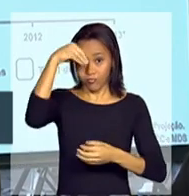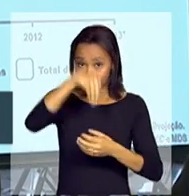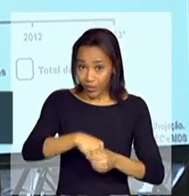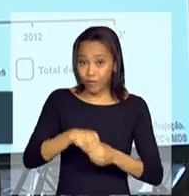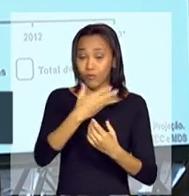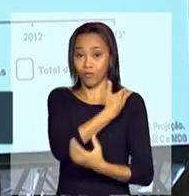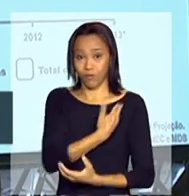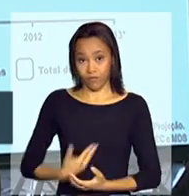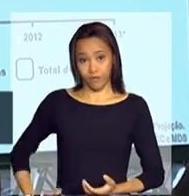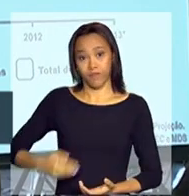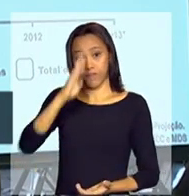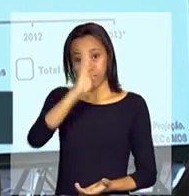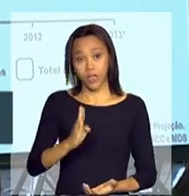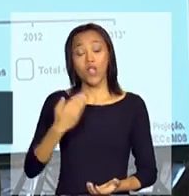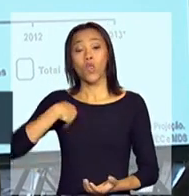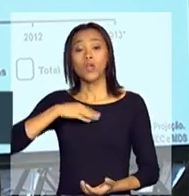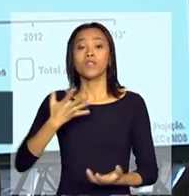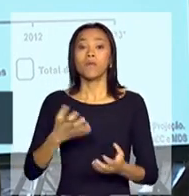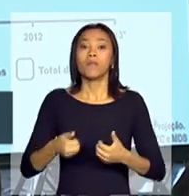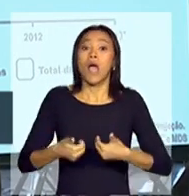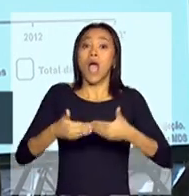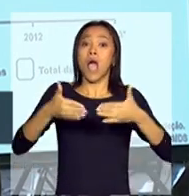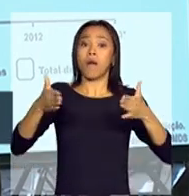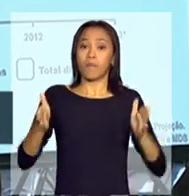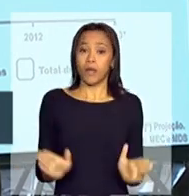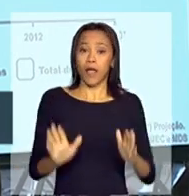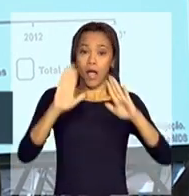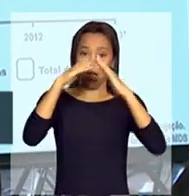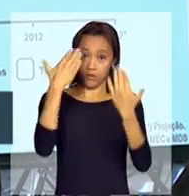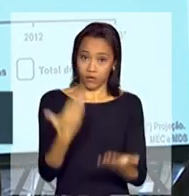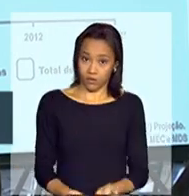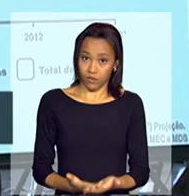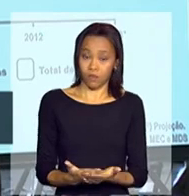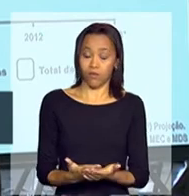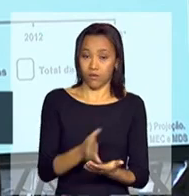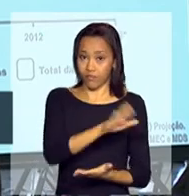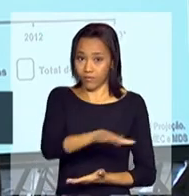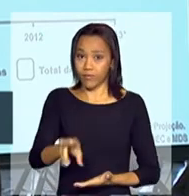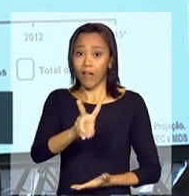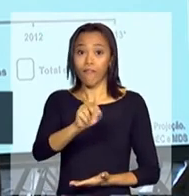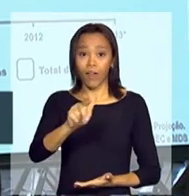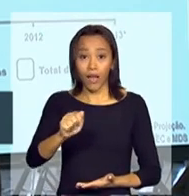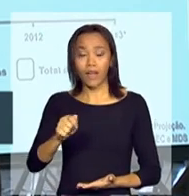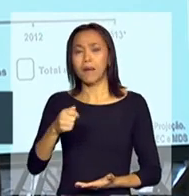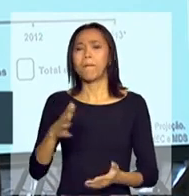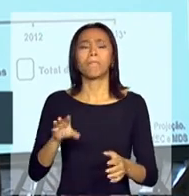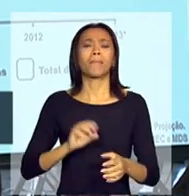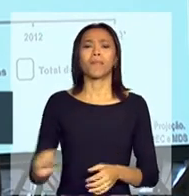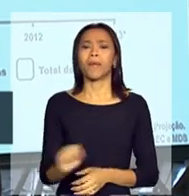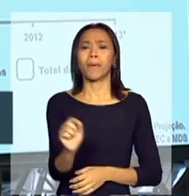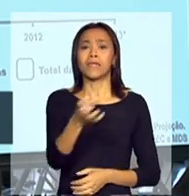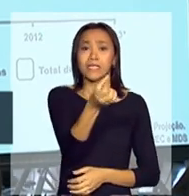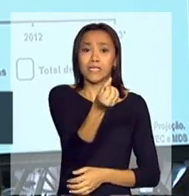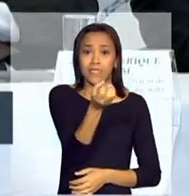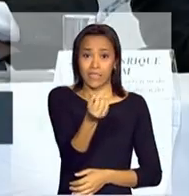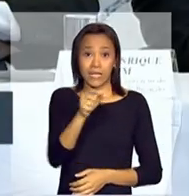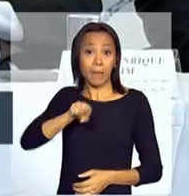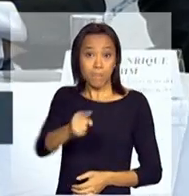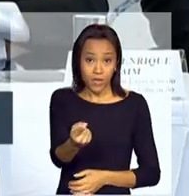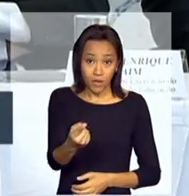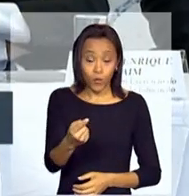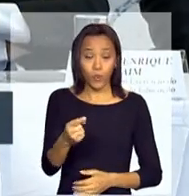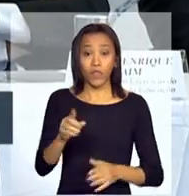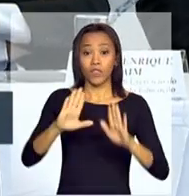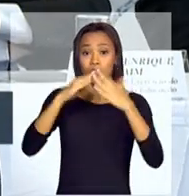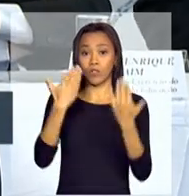ampliar a oferta de escolas em tempo integral, também para todas as crianças, a meta da presidenta é chegar em 60 mil escolas em tempo integral. Nós